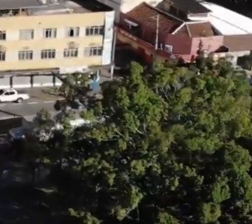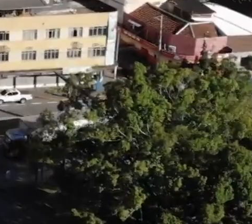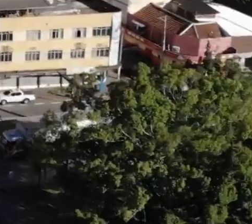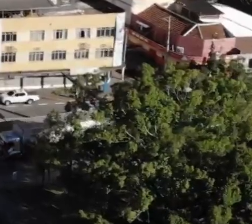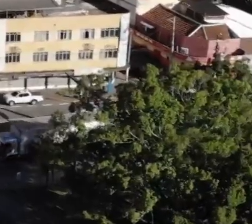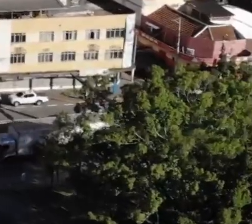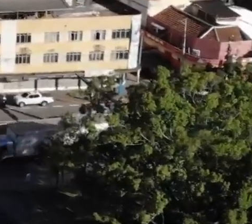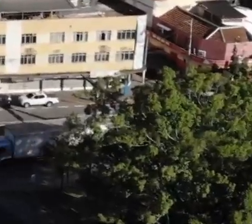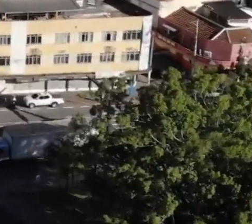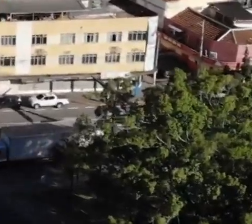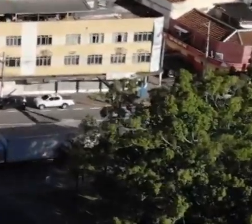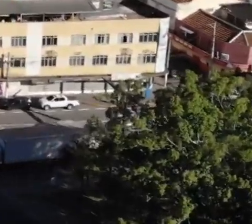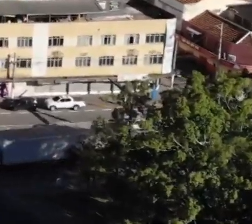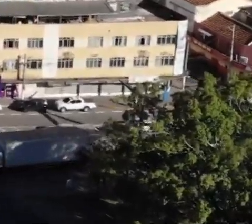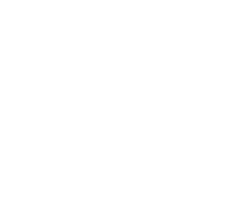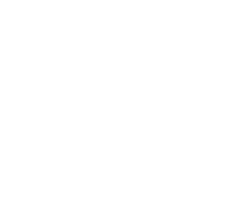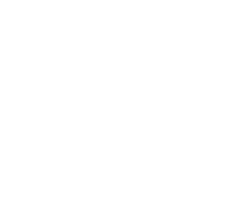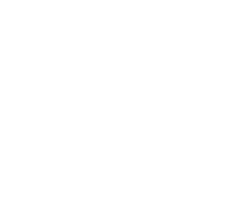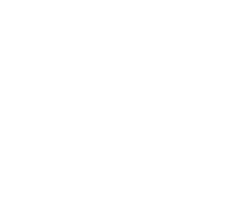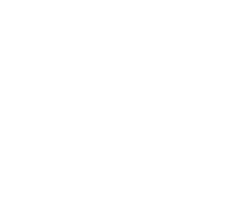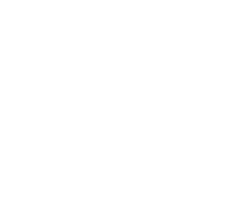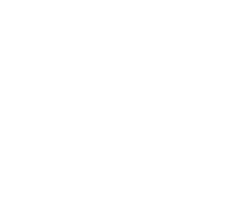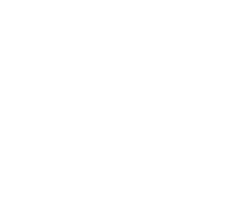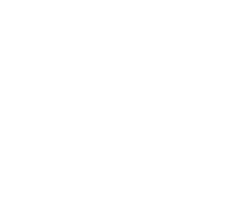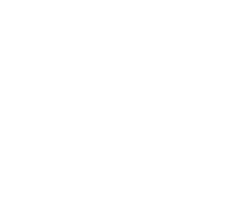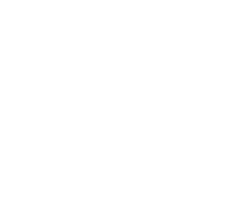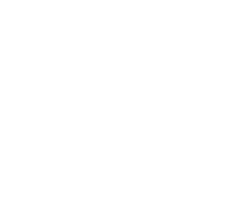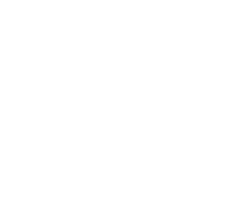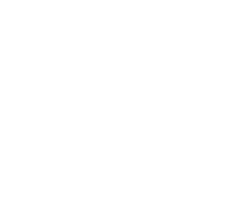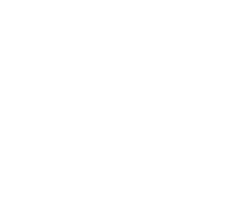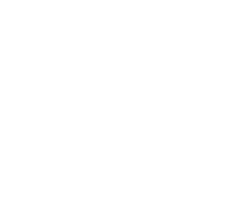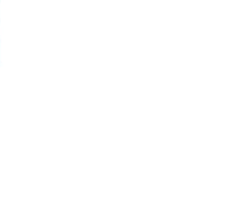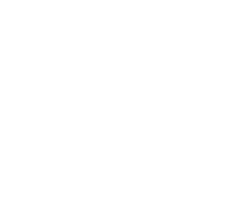E aí Amém.